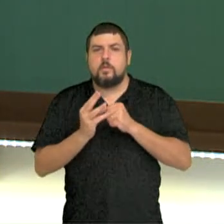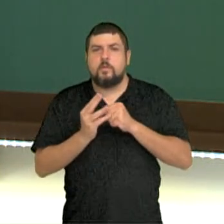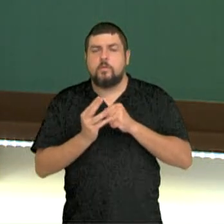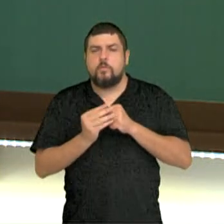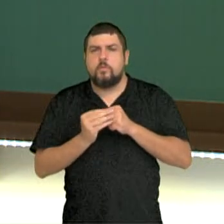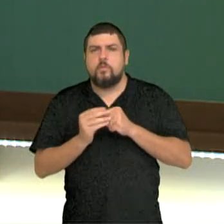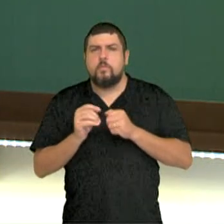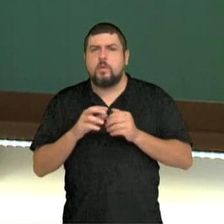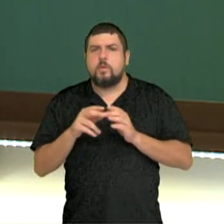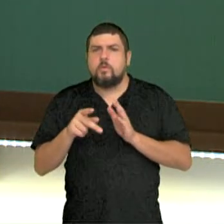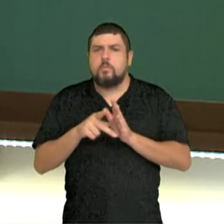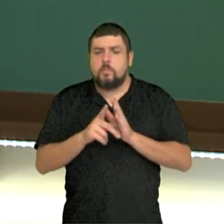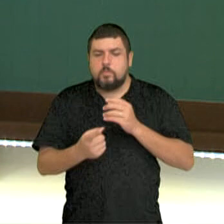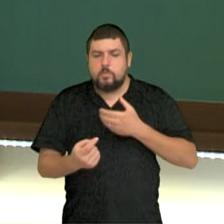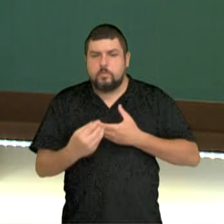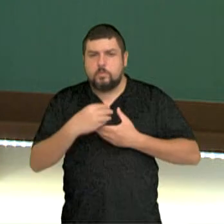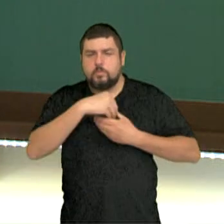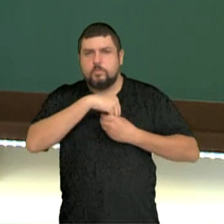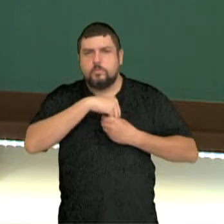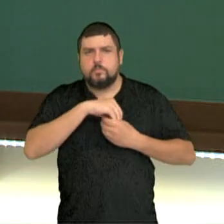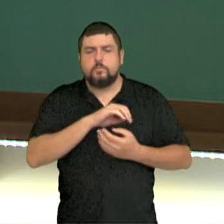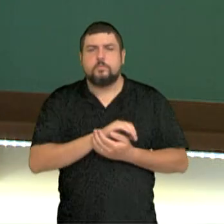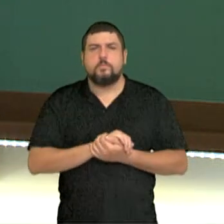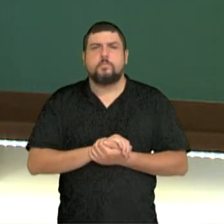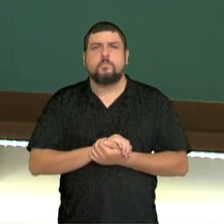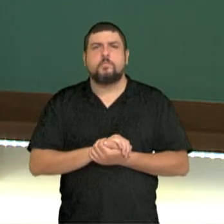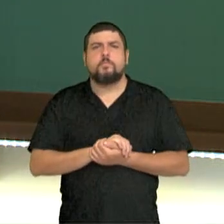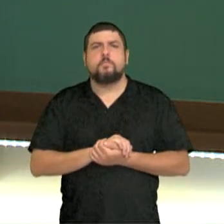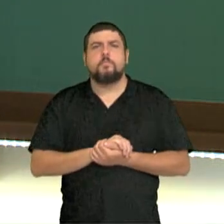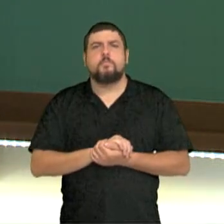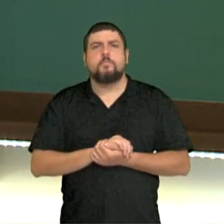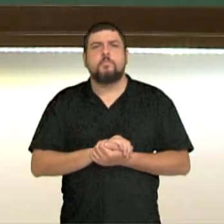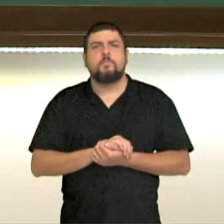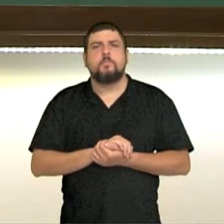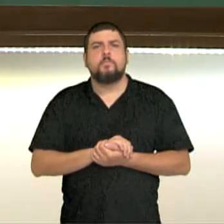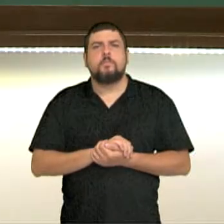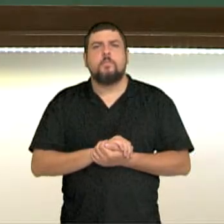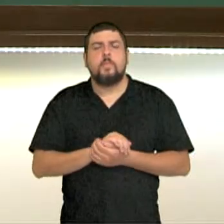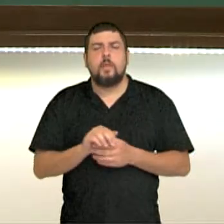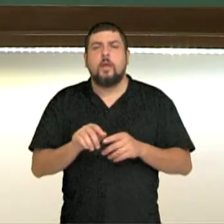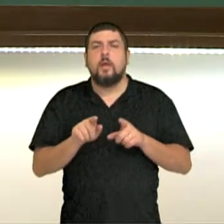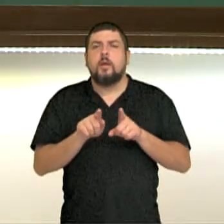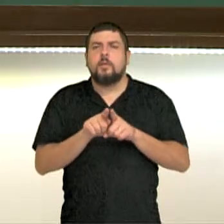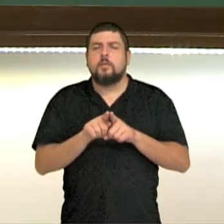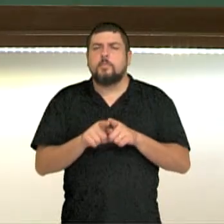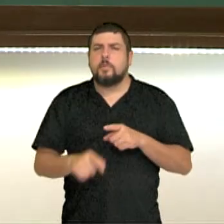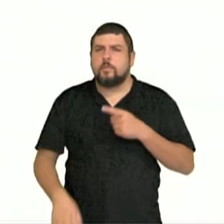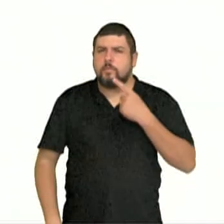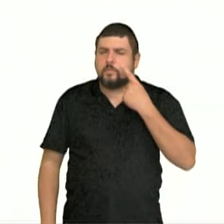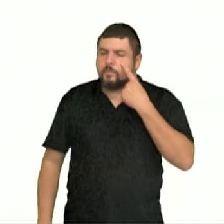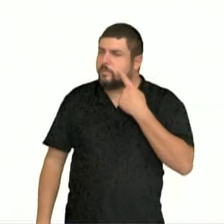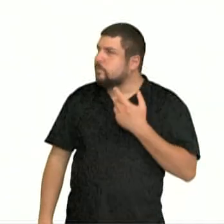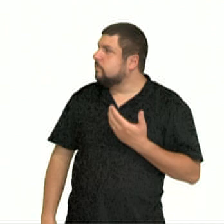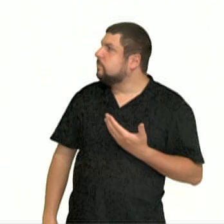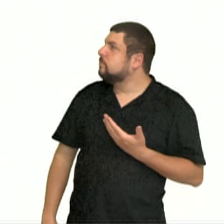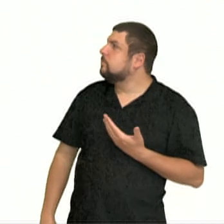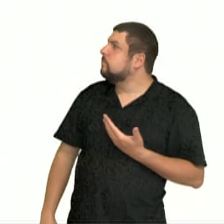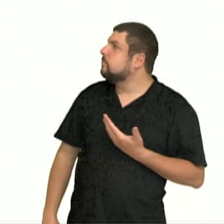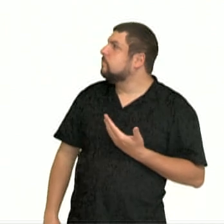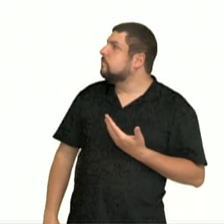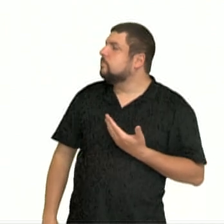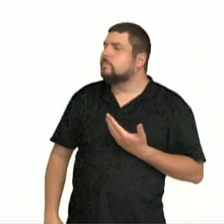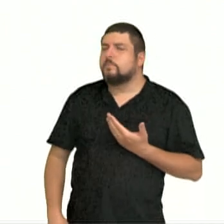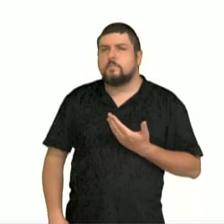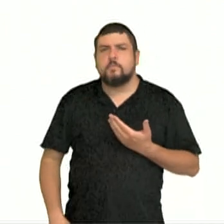lá no nosso interior, na alma. E, por fim, olhando para essa imagem, você pode notar ali que tem uma